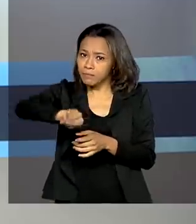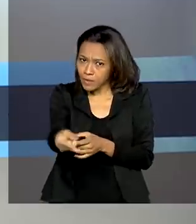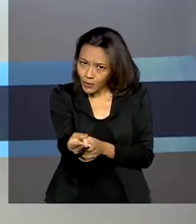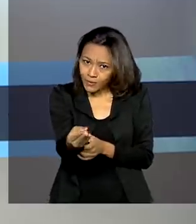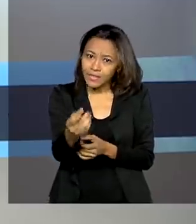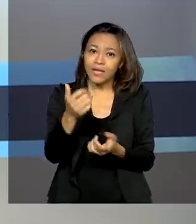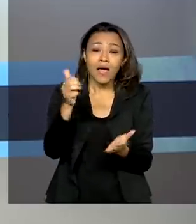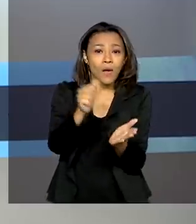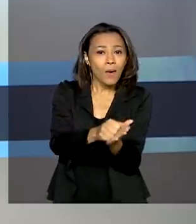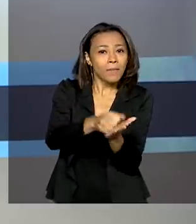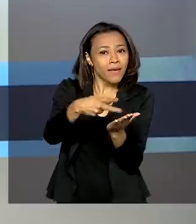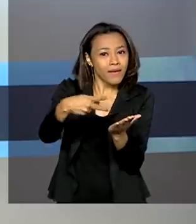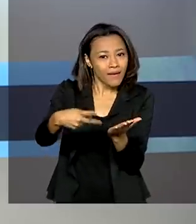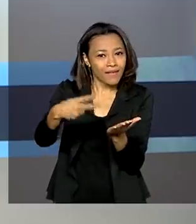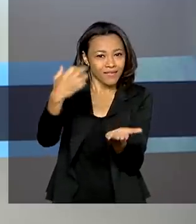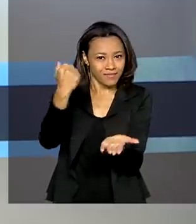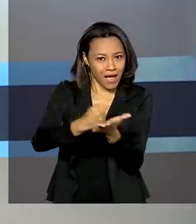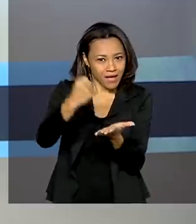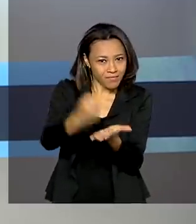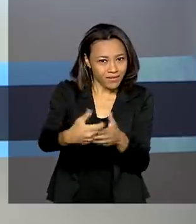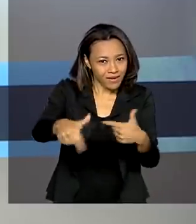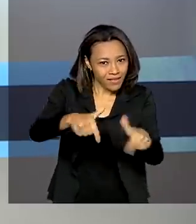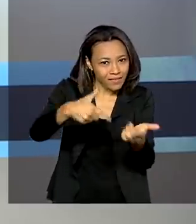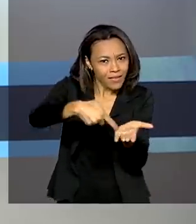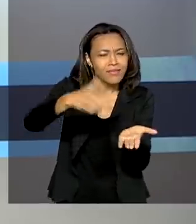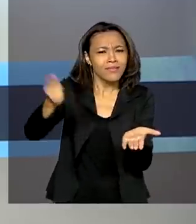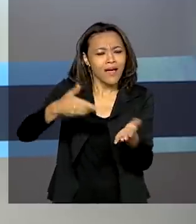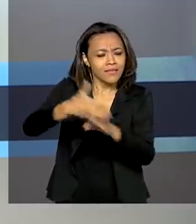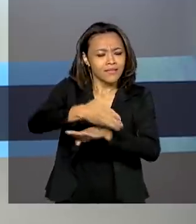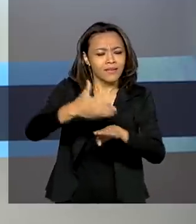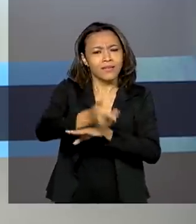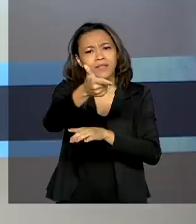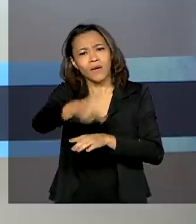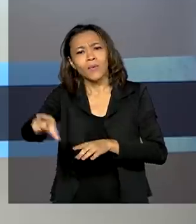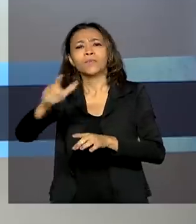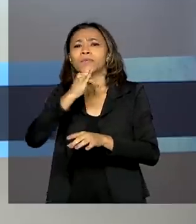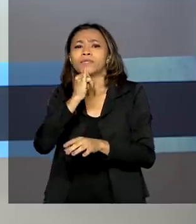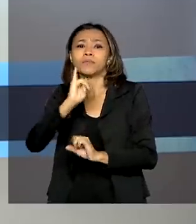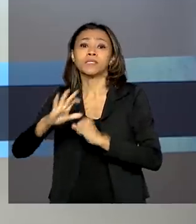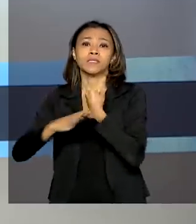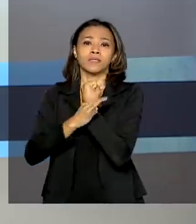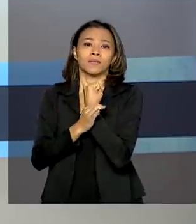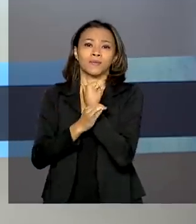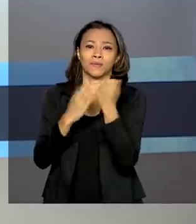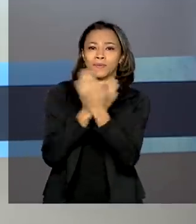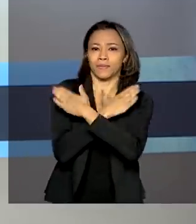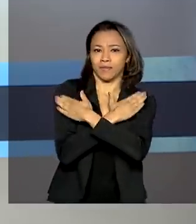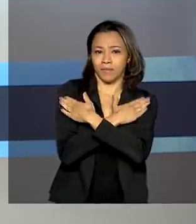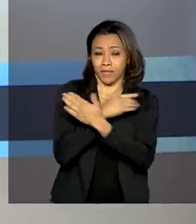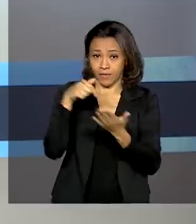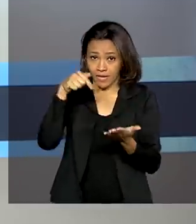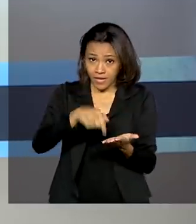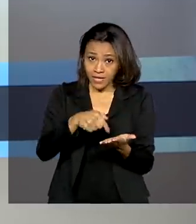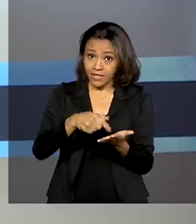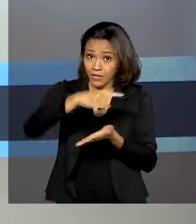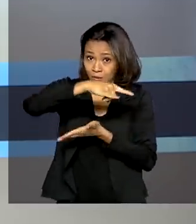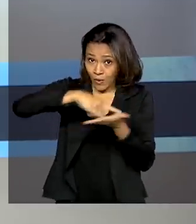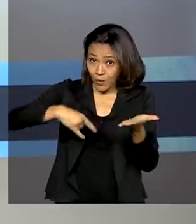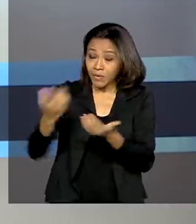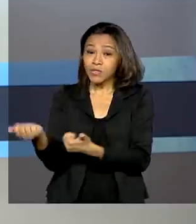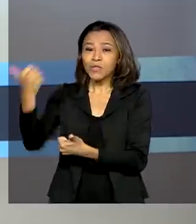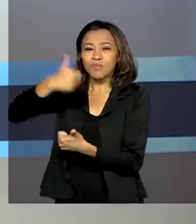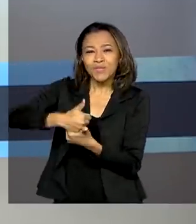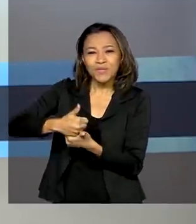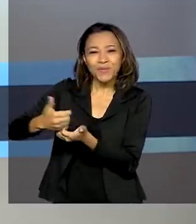aplicativo é possível também ter acesso a outros serviços, como o Seguro Desemprego. O documento digital substitui a velha